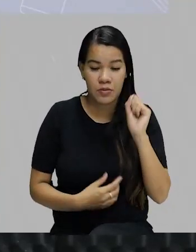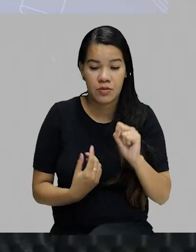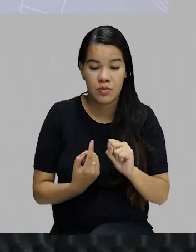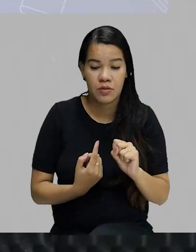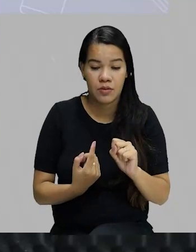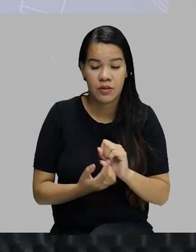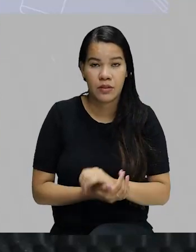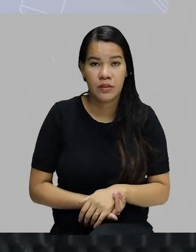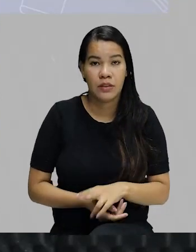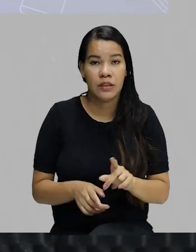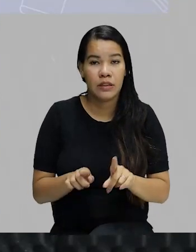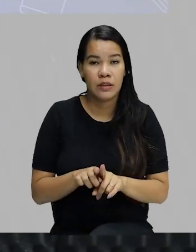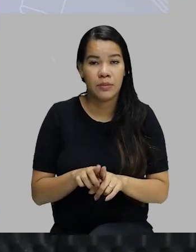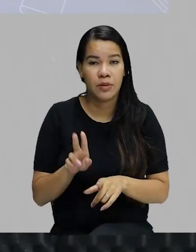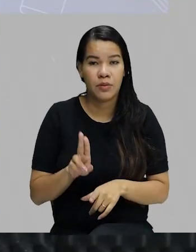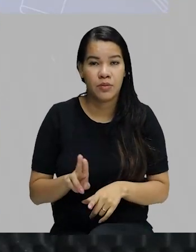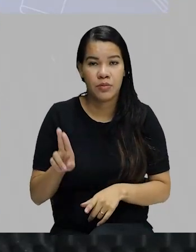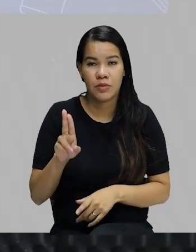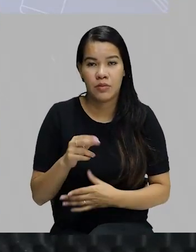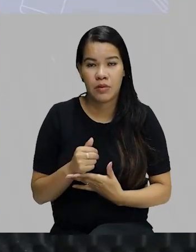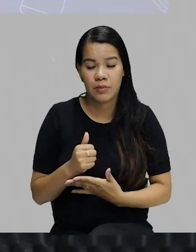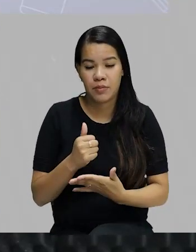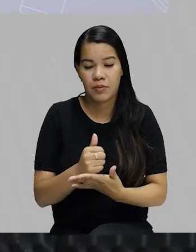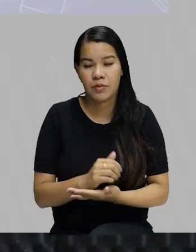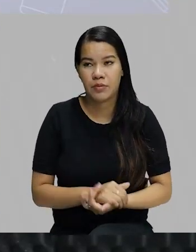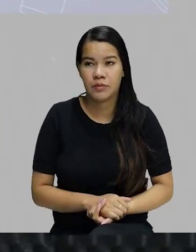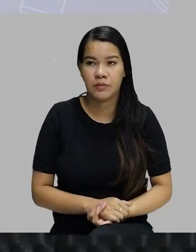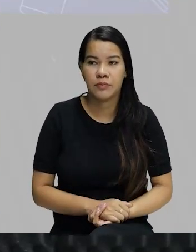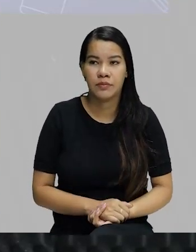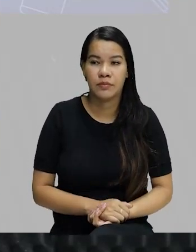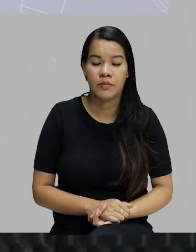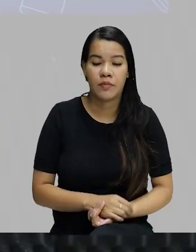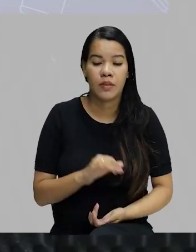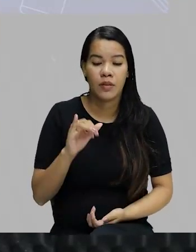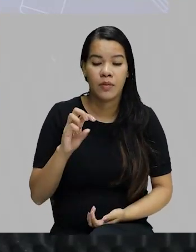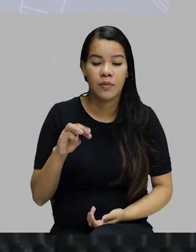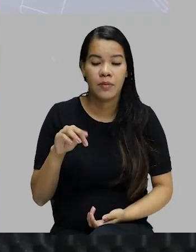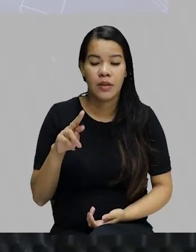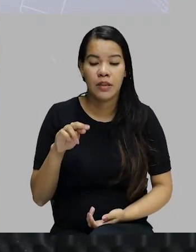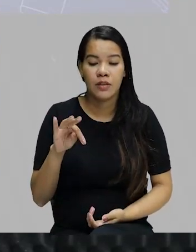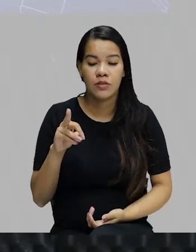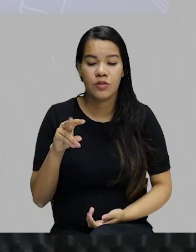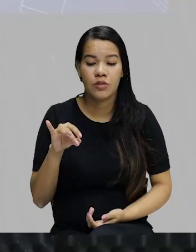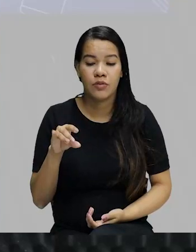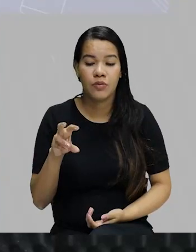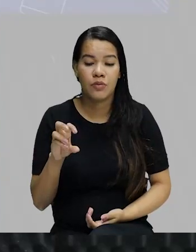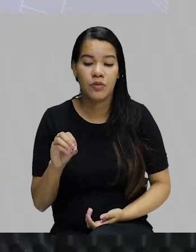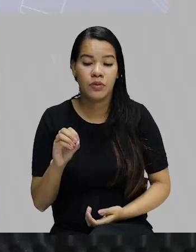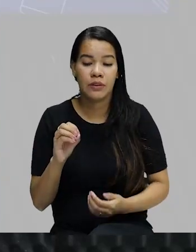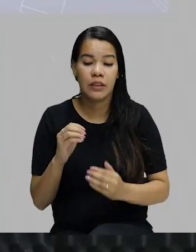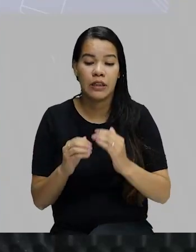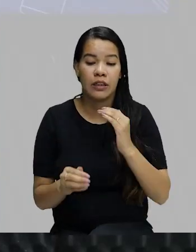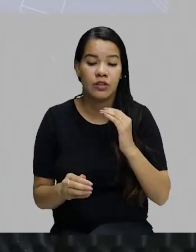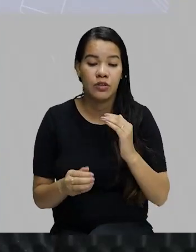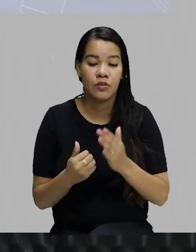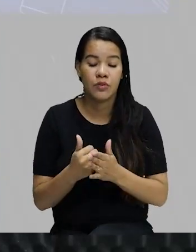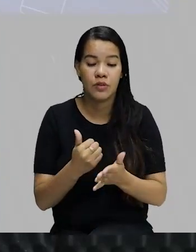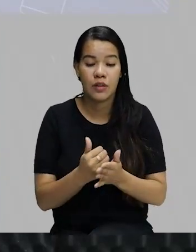apoio o imperativo negativo, ele usa como apoio o subjuntivo.